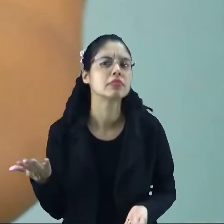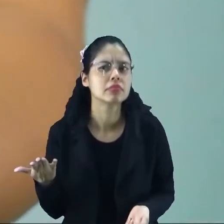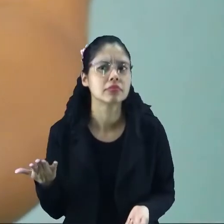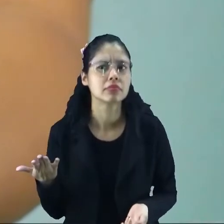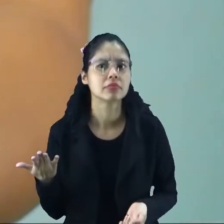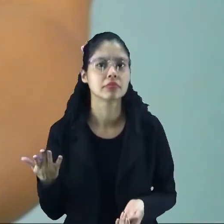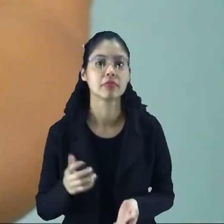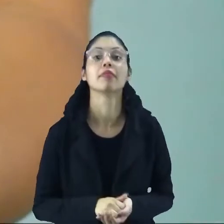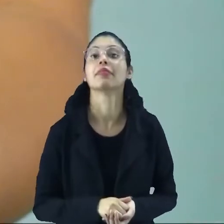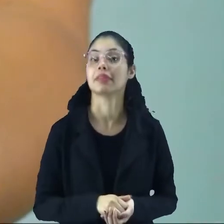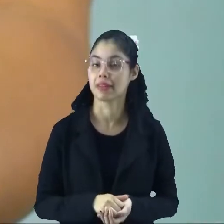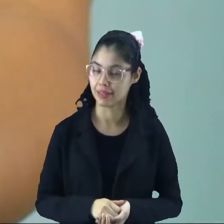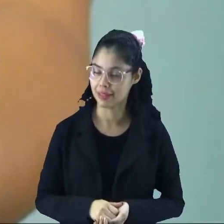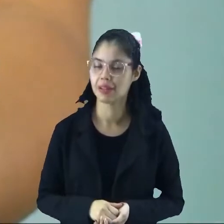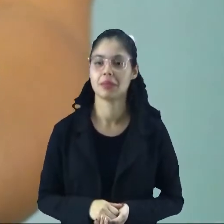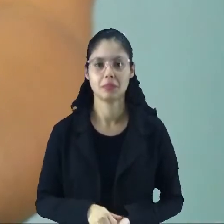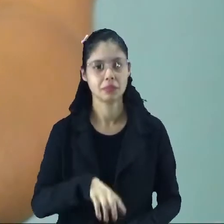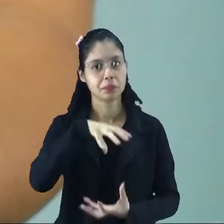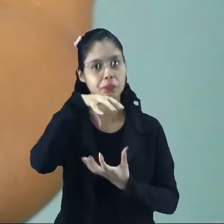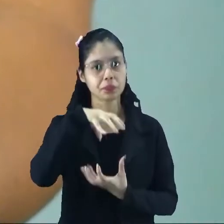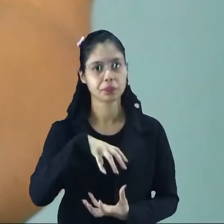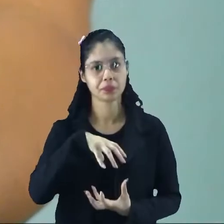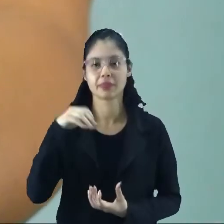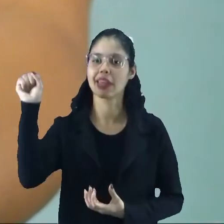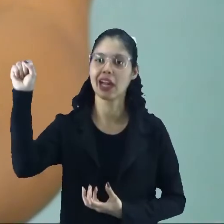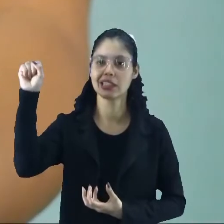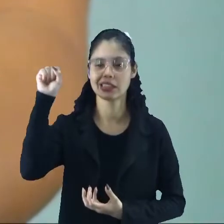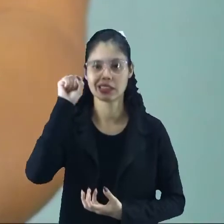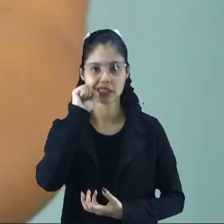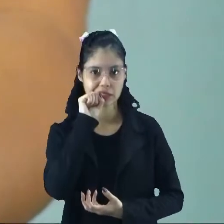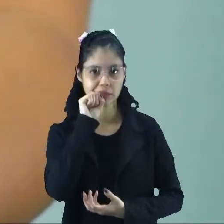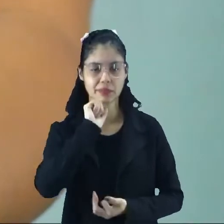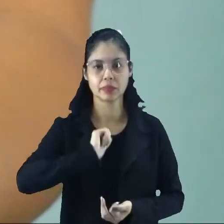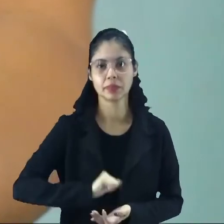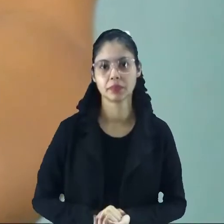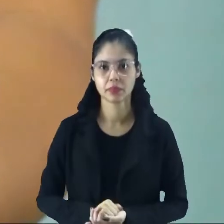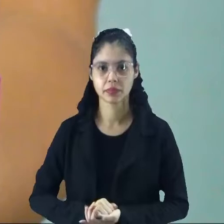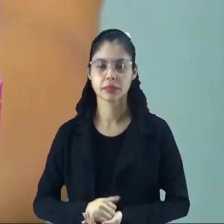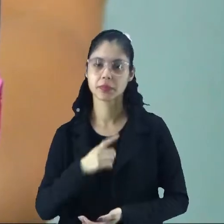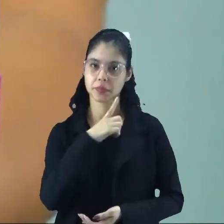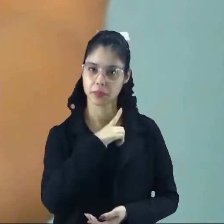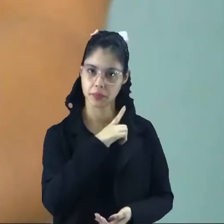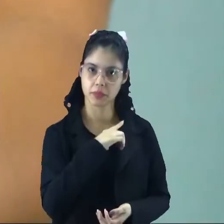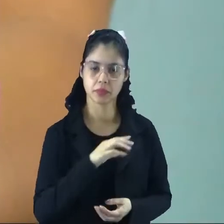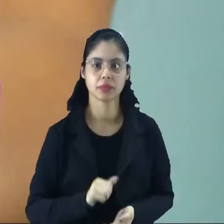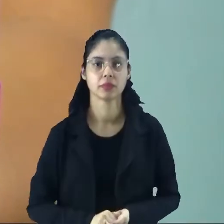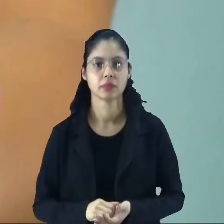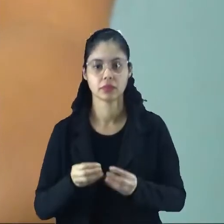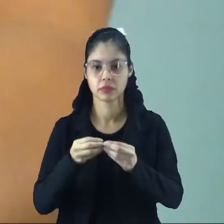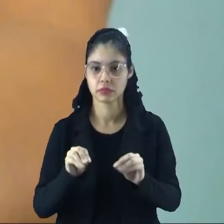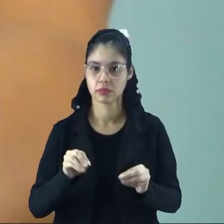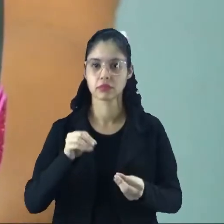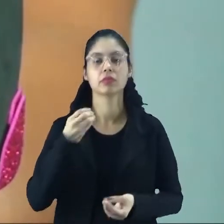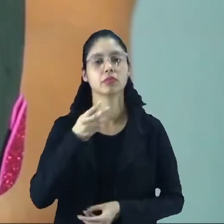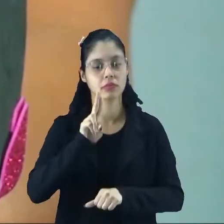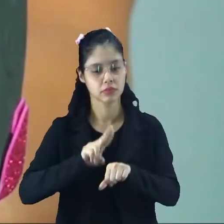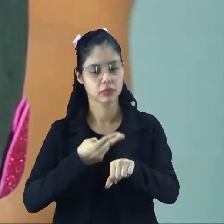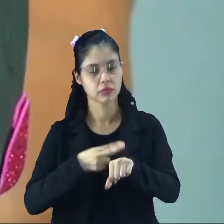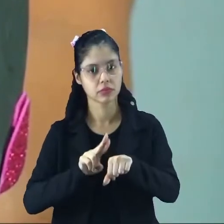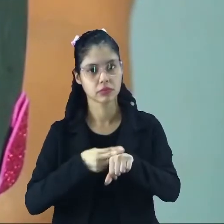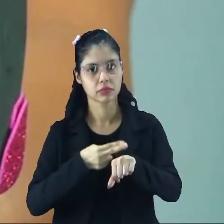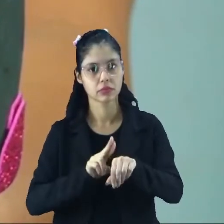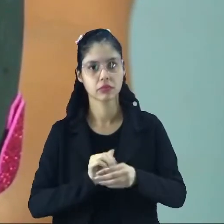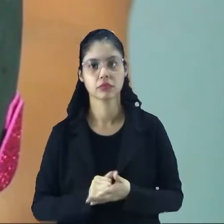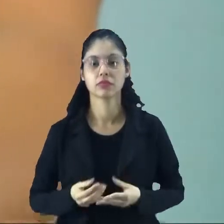é essa? A Páscoa é uma tradição a gente dar ovos de chocolate para as